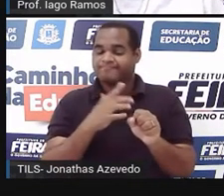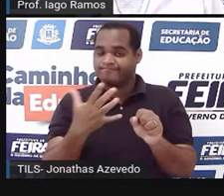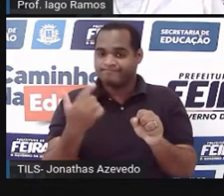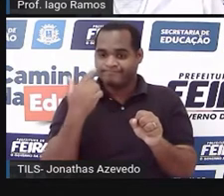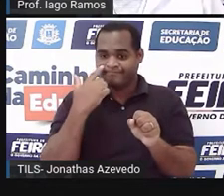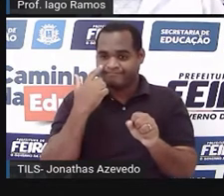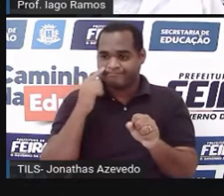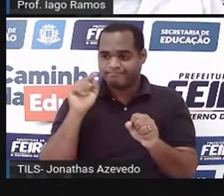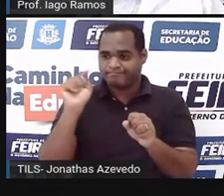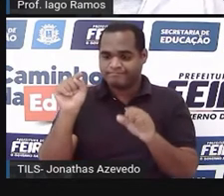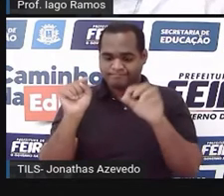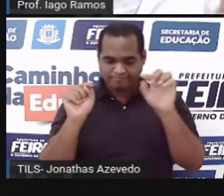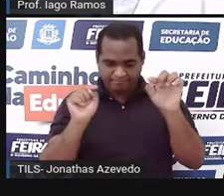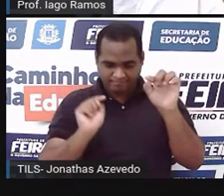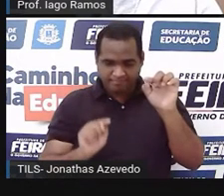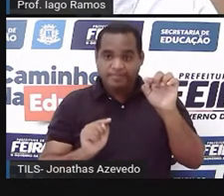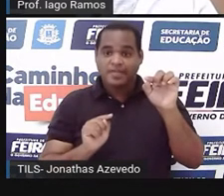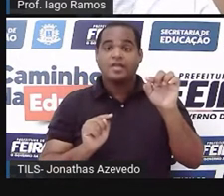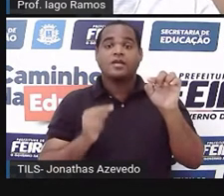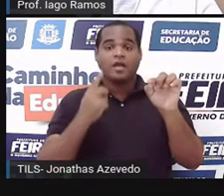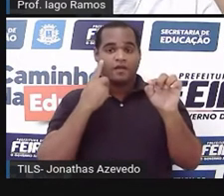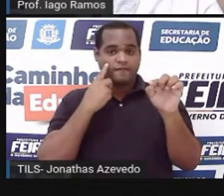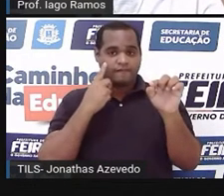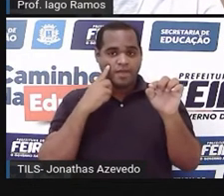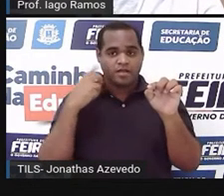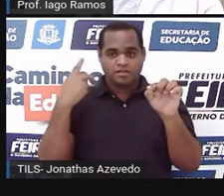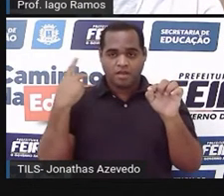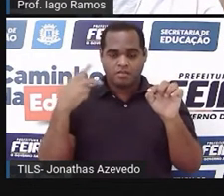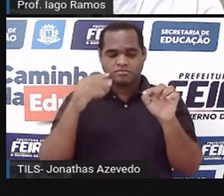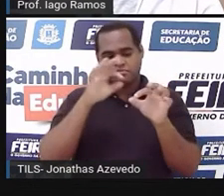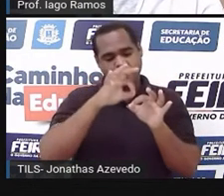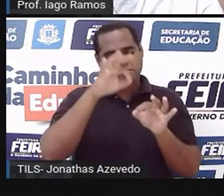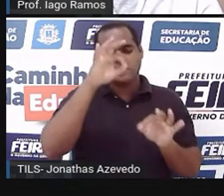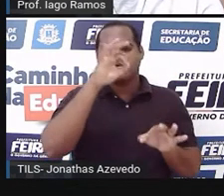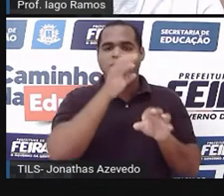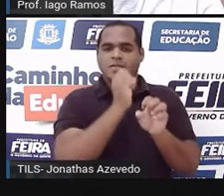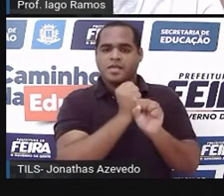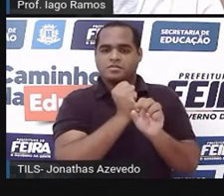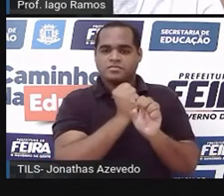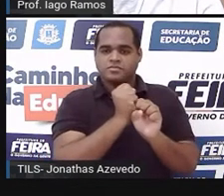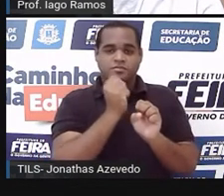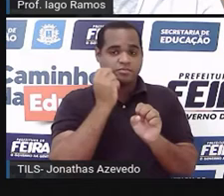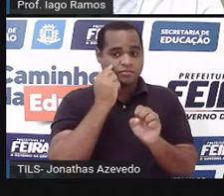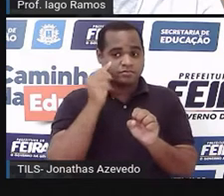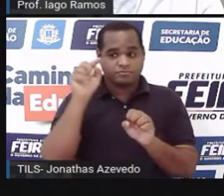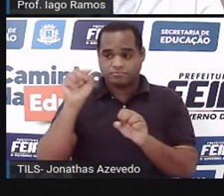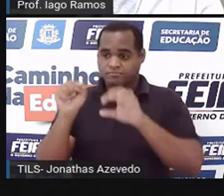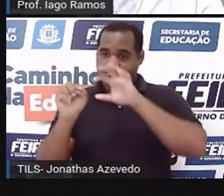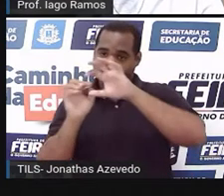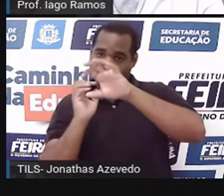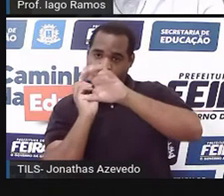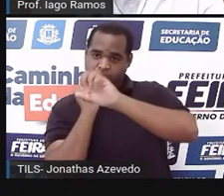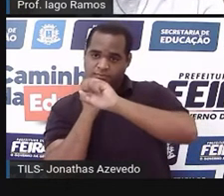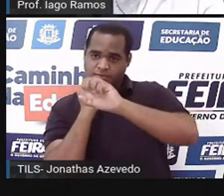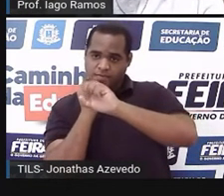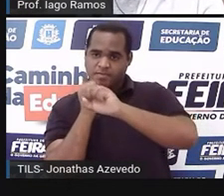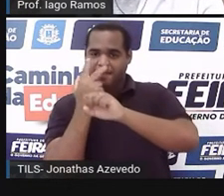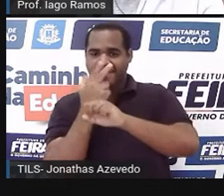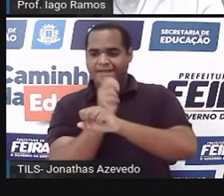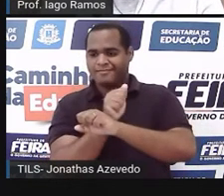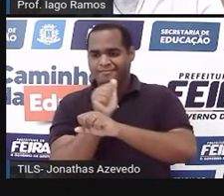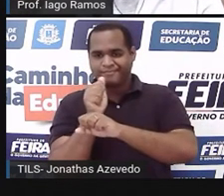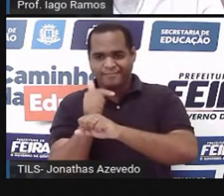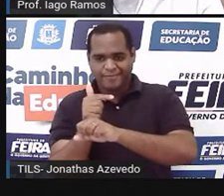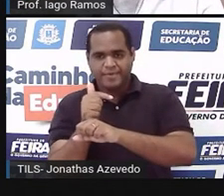os três lados. Como assim, professor? Pega a medida de um lado e vê se a medida desse lado é menor do que a